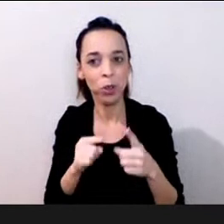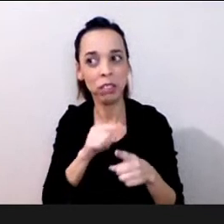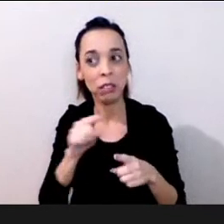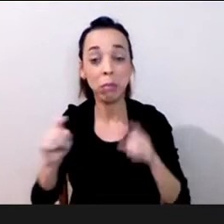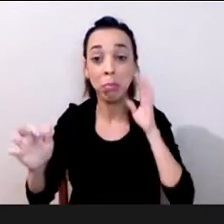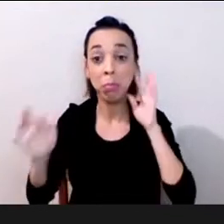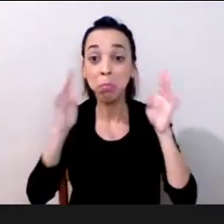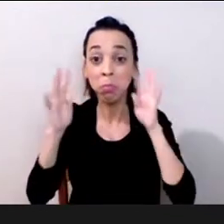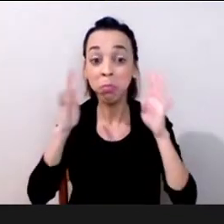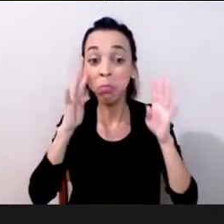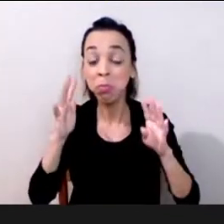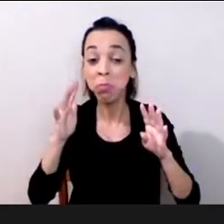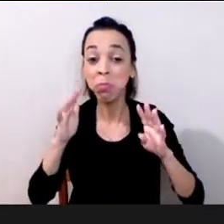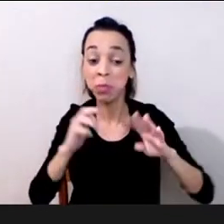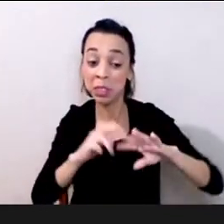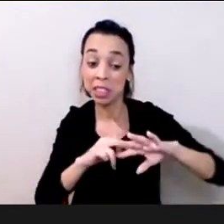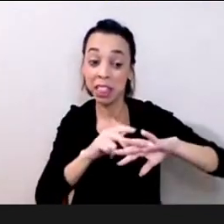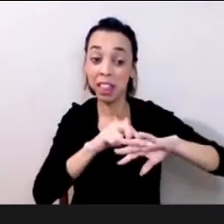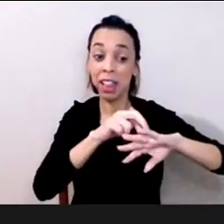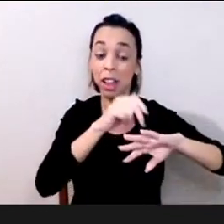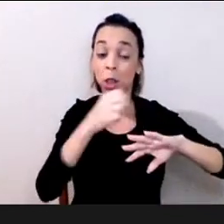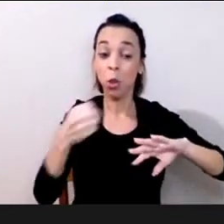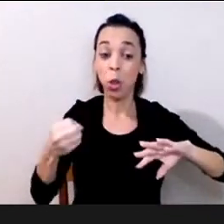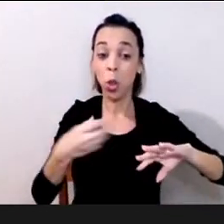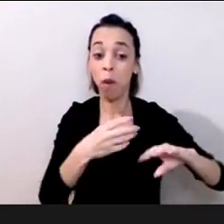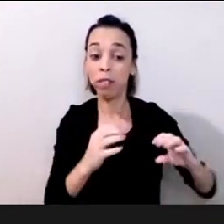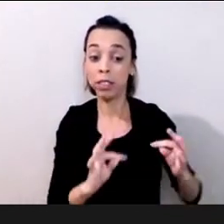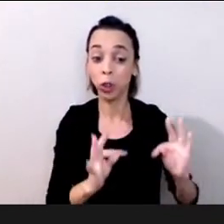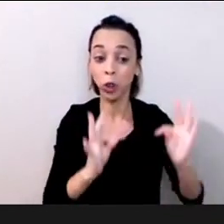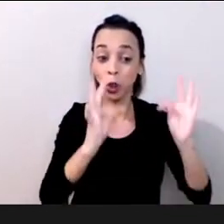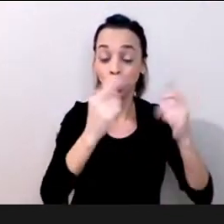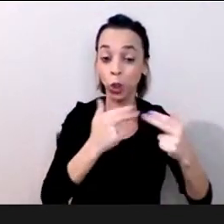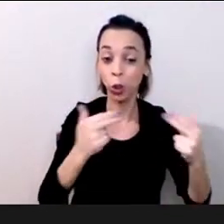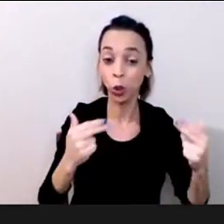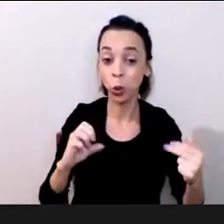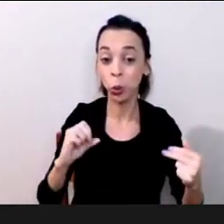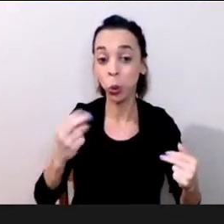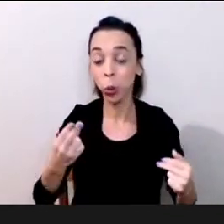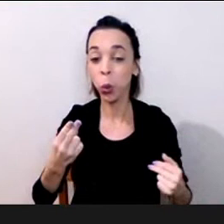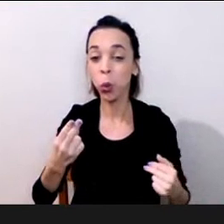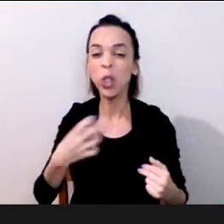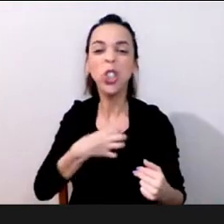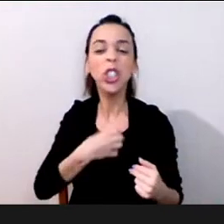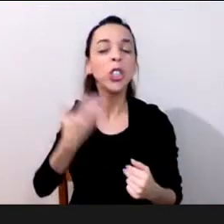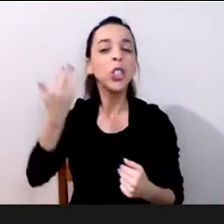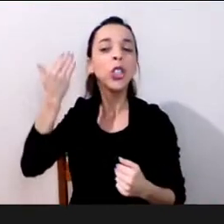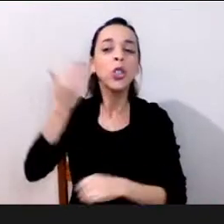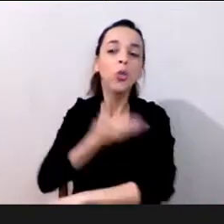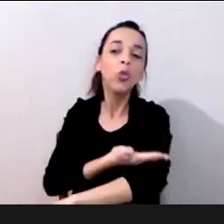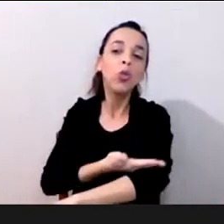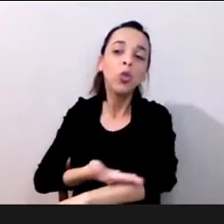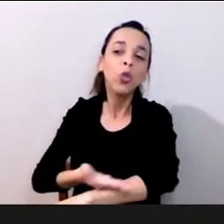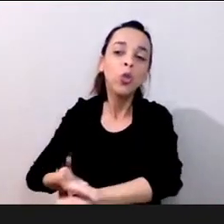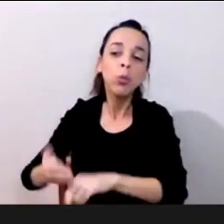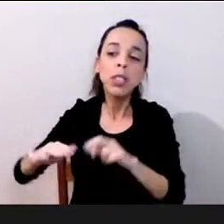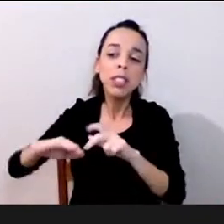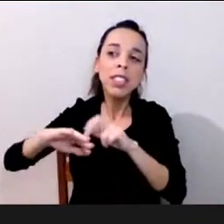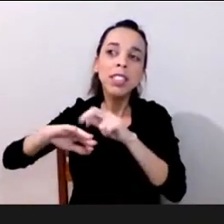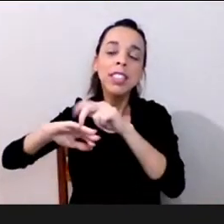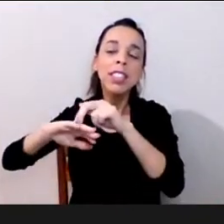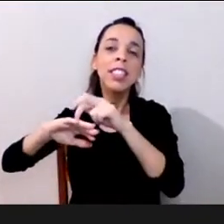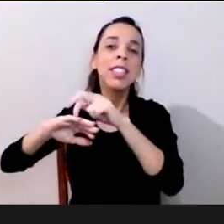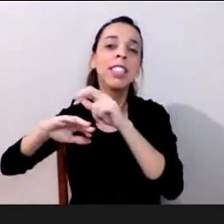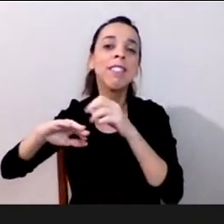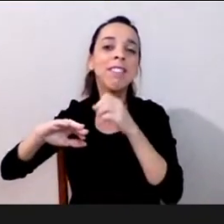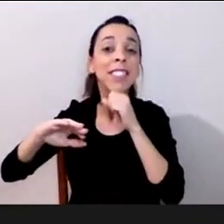a escolha de cada um né assim e de lidando com os medos que ninguém está também super tranquilo né na lagoa assim acho que lidar